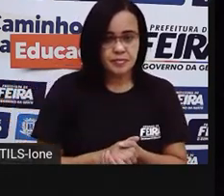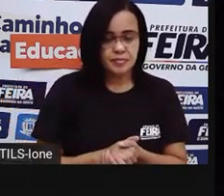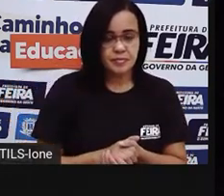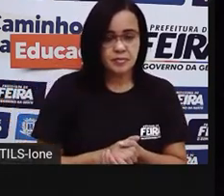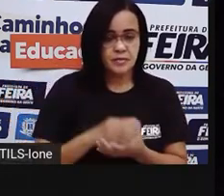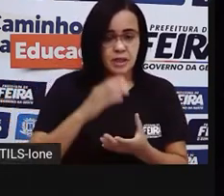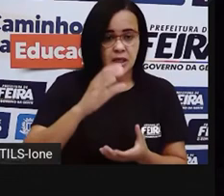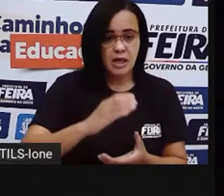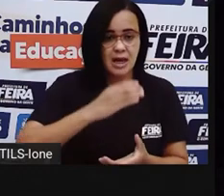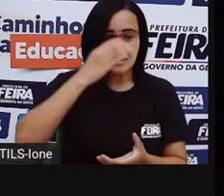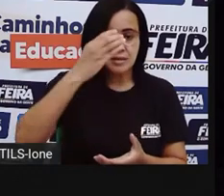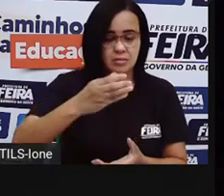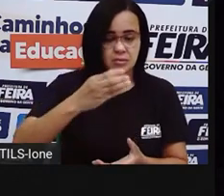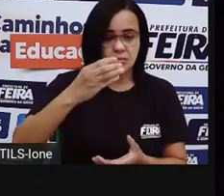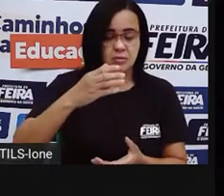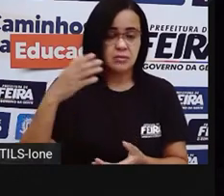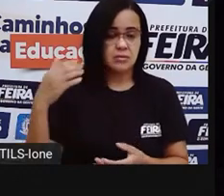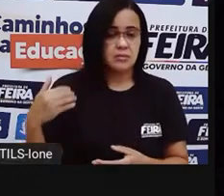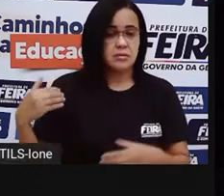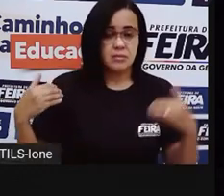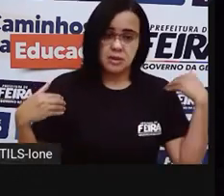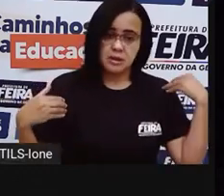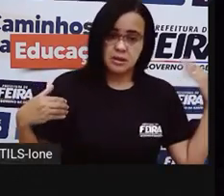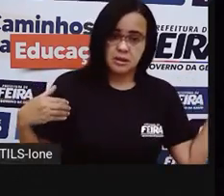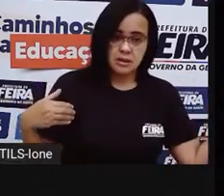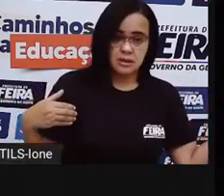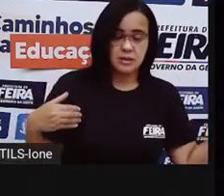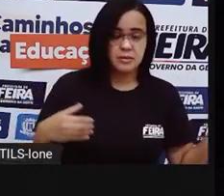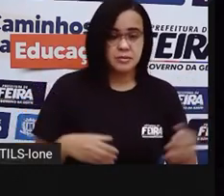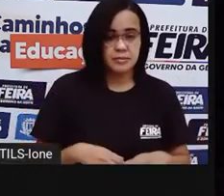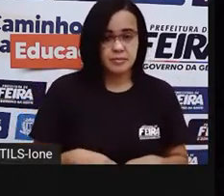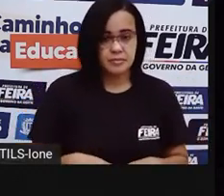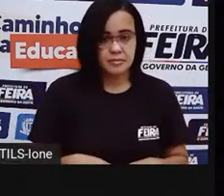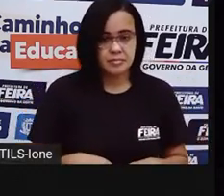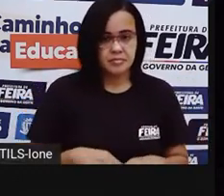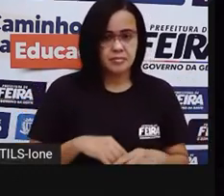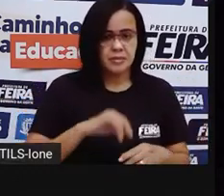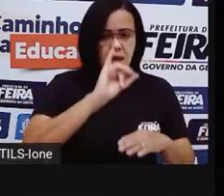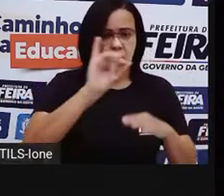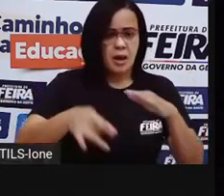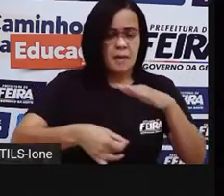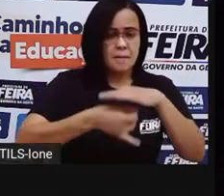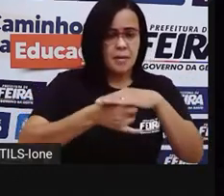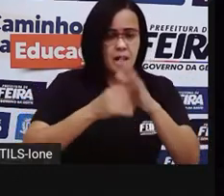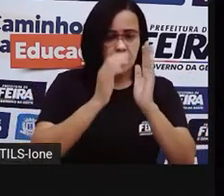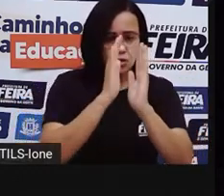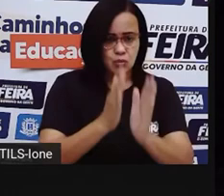à esquerda do livro, certo? E o que é que tem na parte de baixo aí da estante?